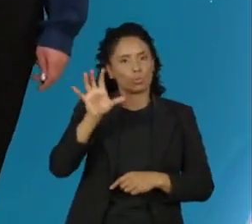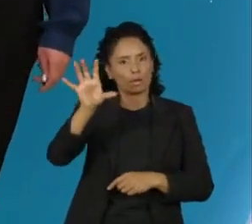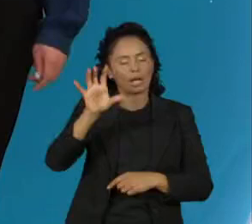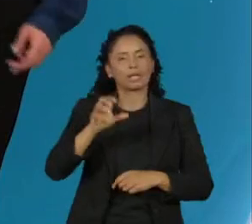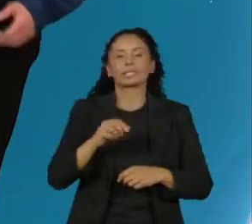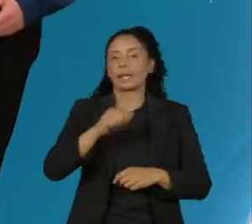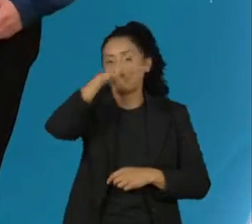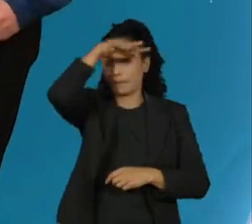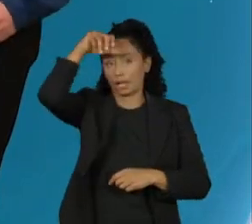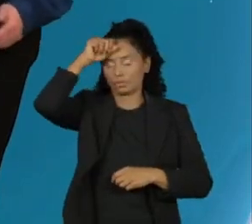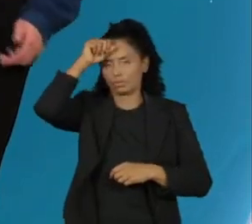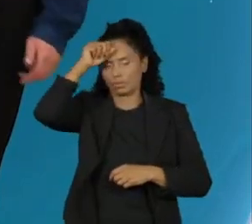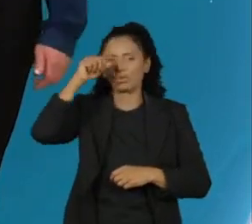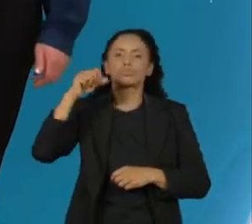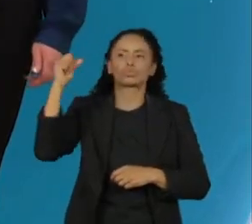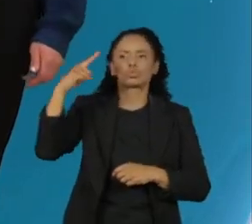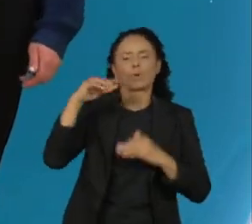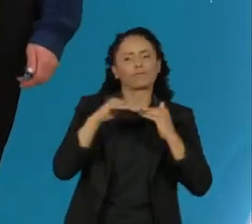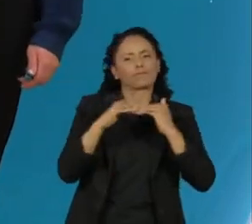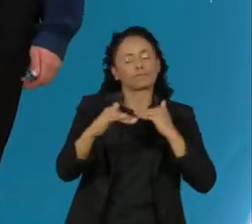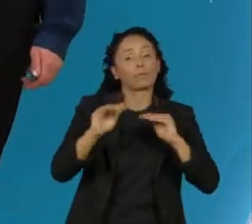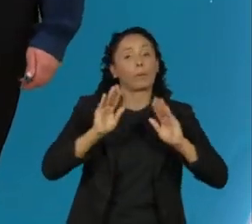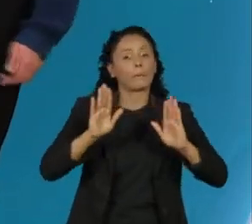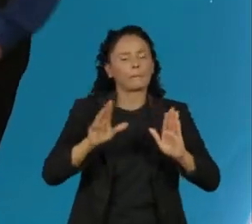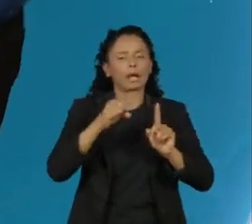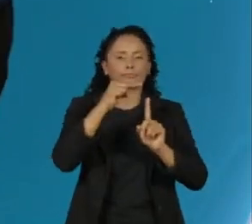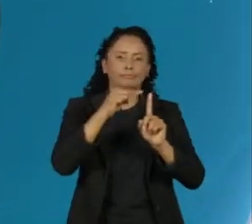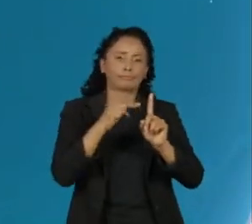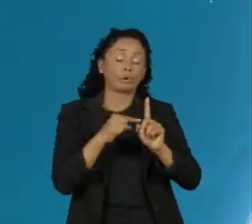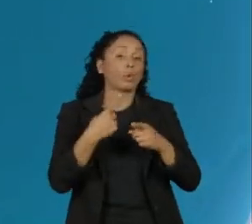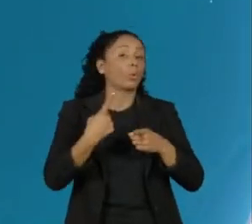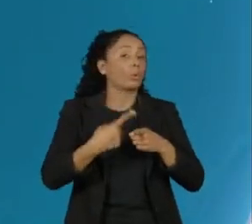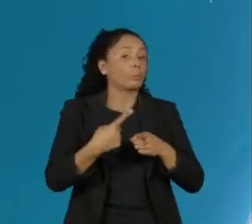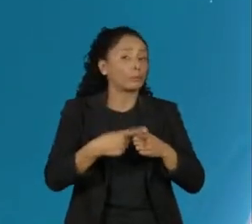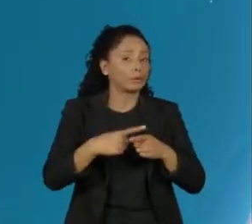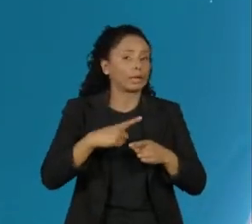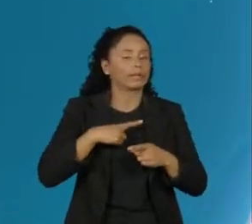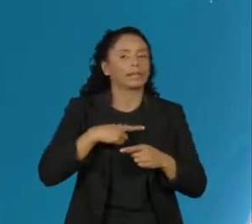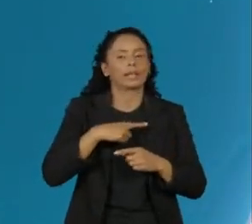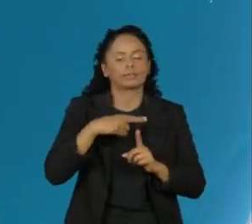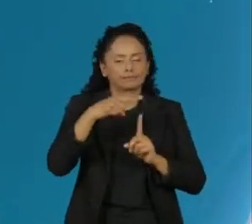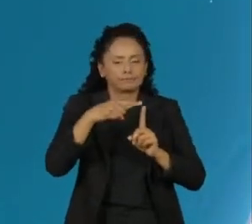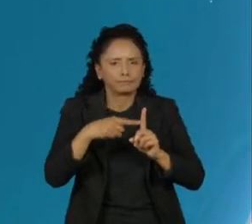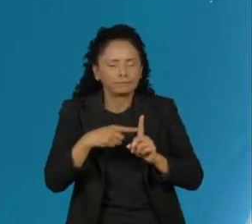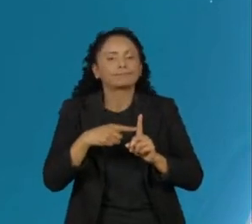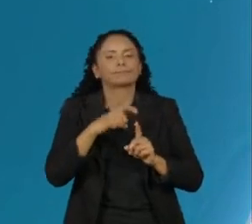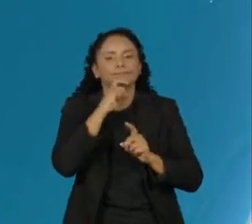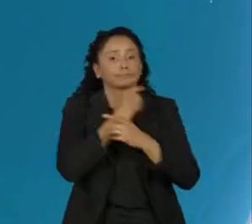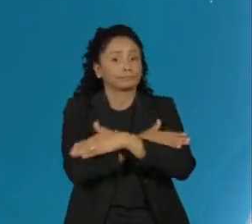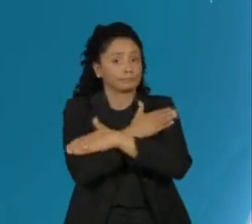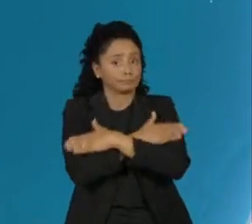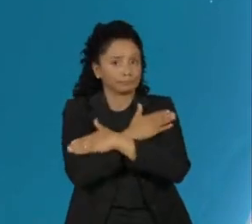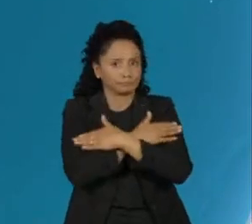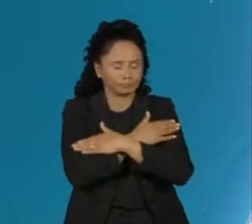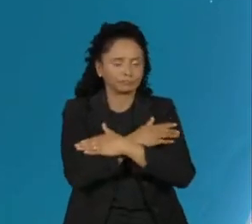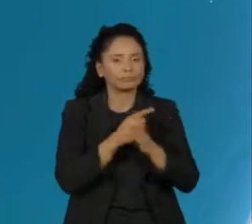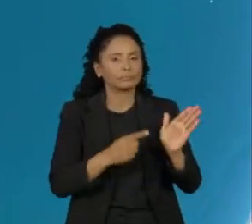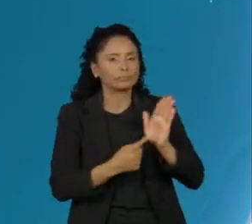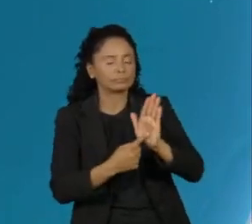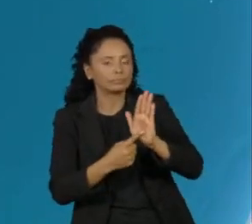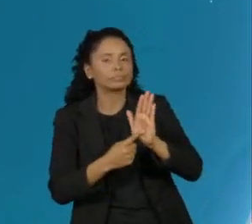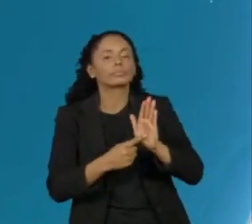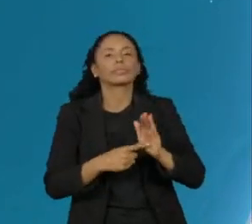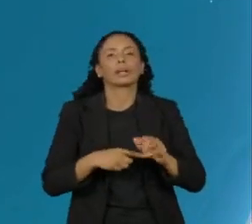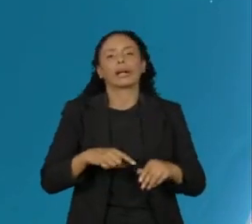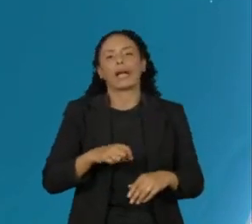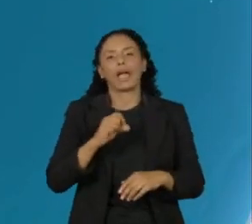firme, mas com temperaturas mais baixas. Conforme a frente fria avança, as instabilidades também conseguem avançar para as áreas do oeste, Sul